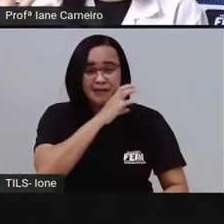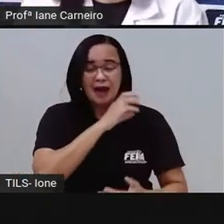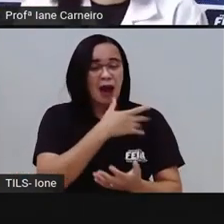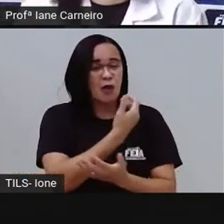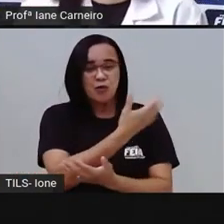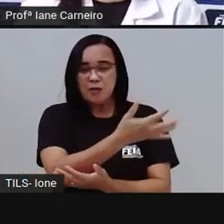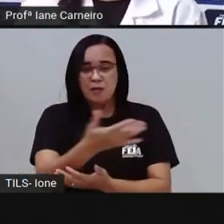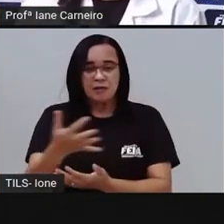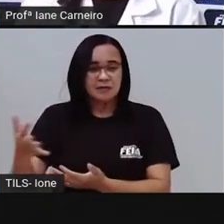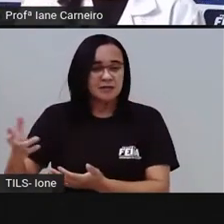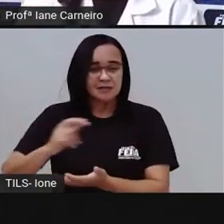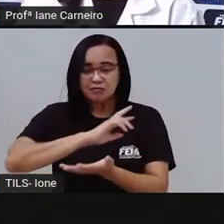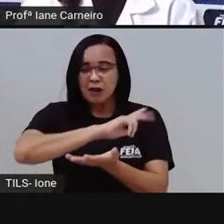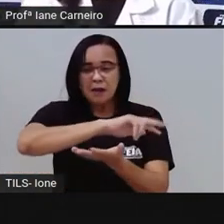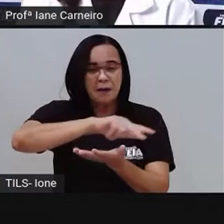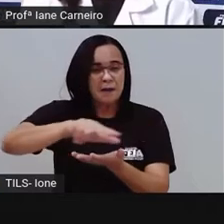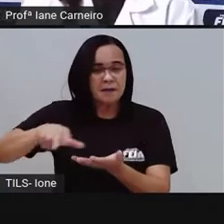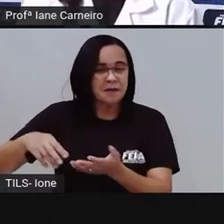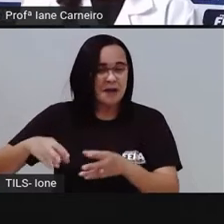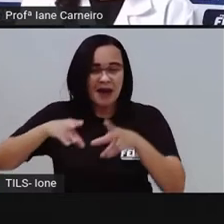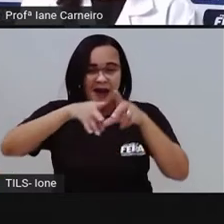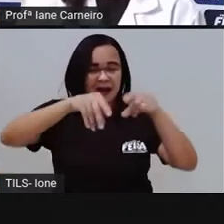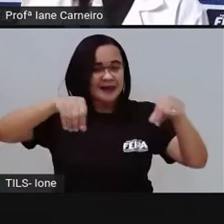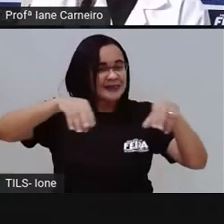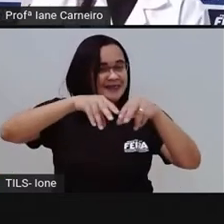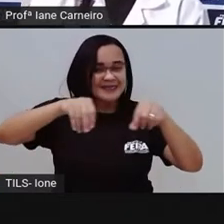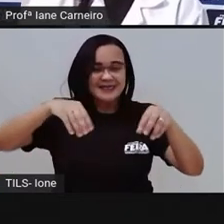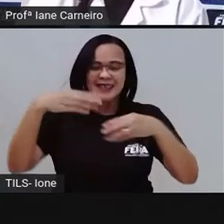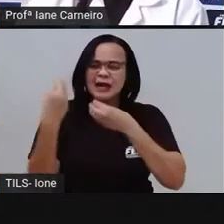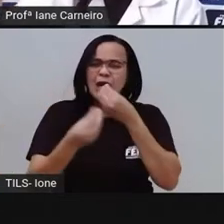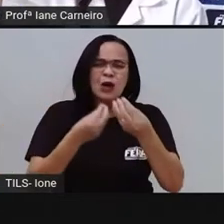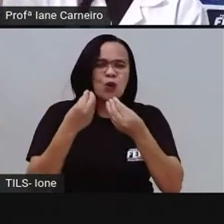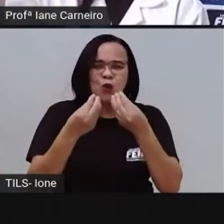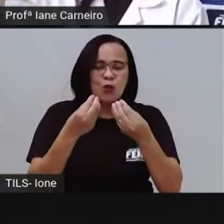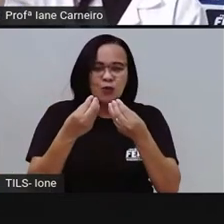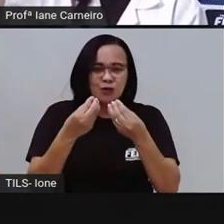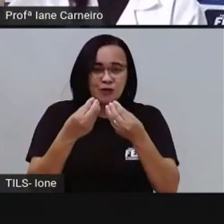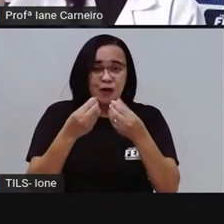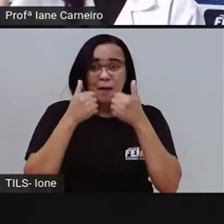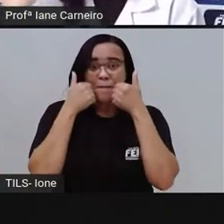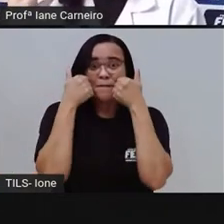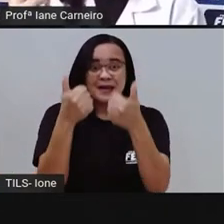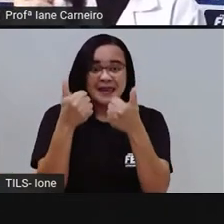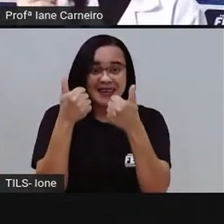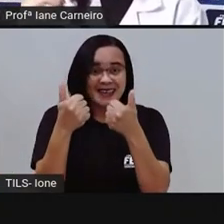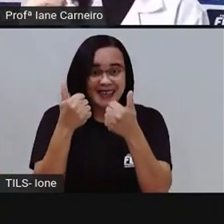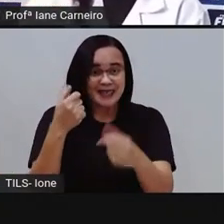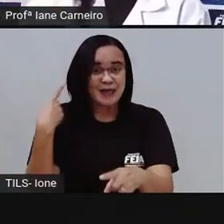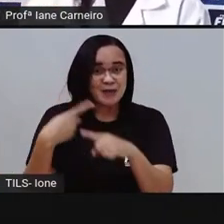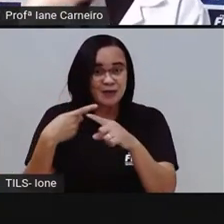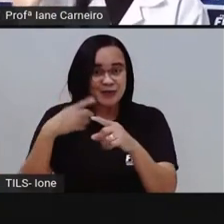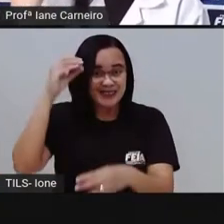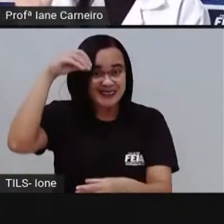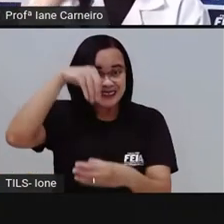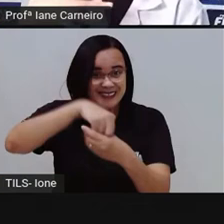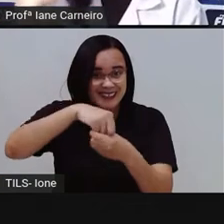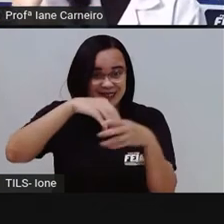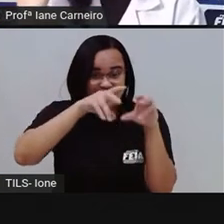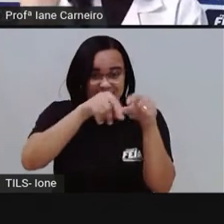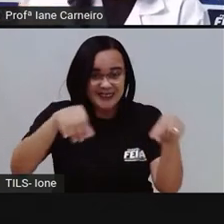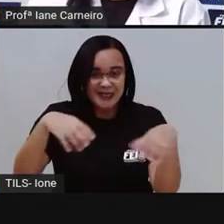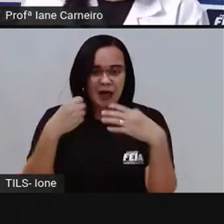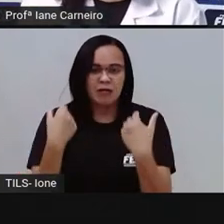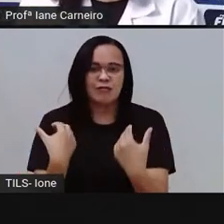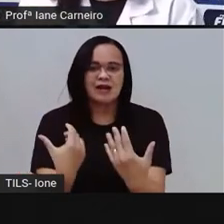mais fértil, né, então a Pró colocou aqui a imagem de uma maçã, de várias maçãs que caíram do pezinho da fruta, e aí, se